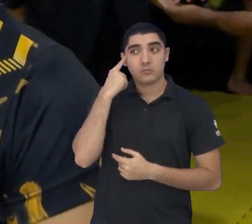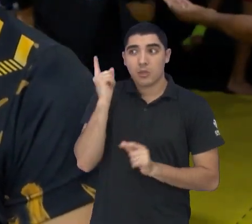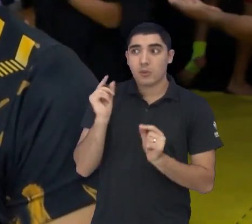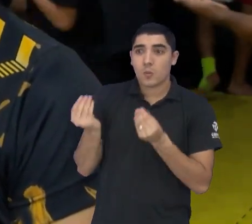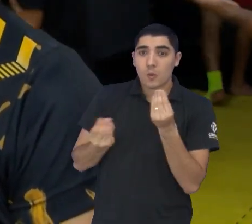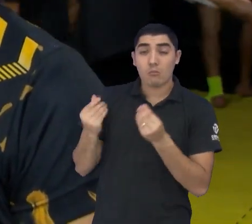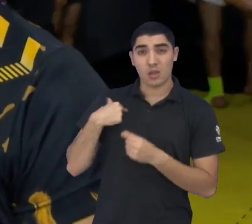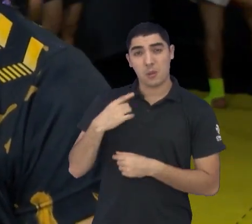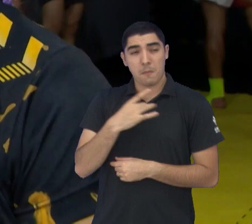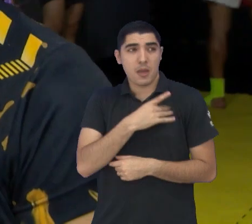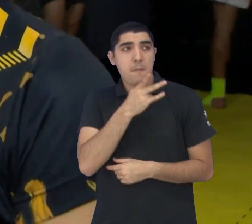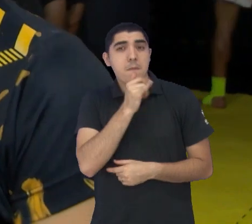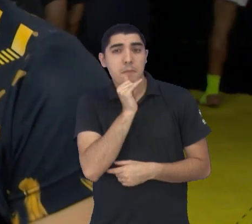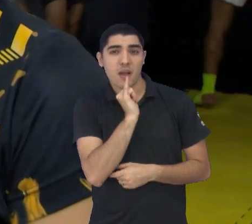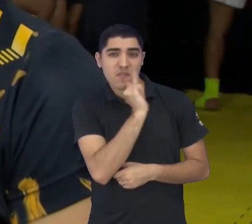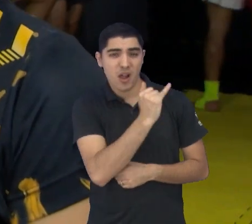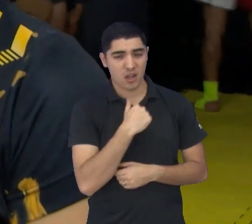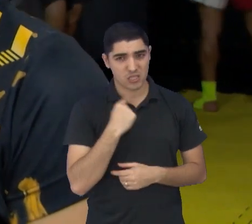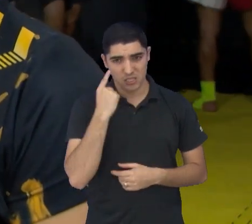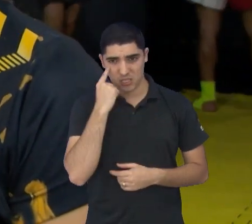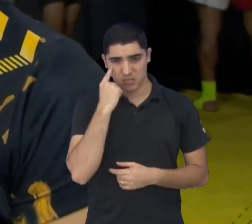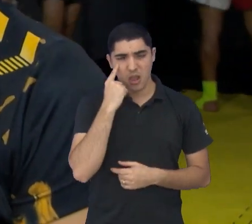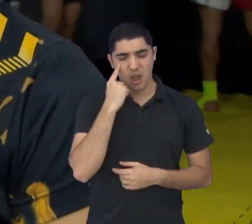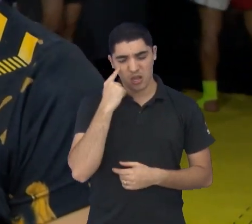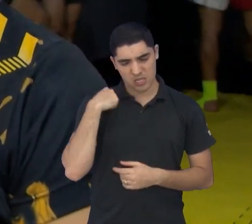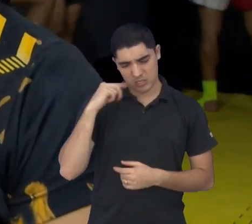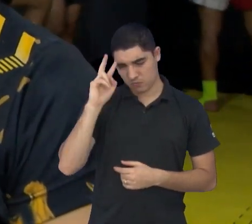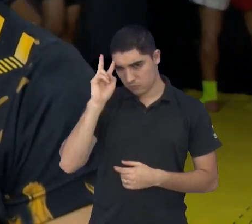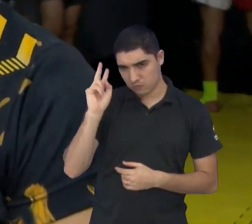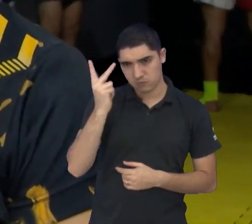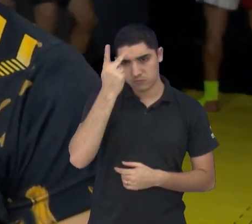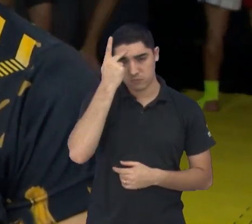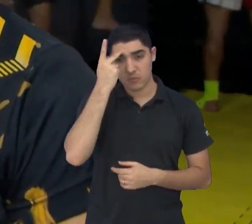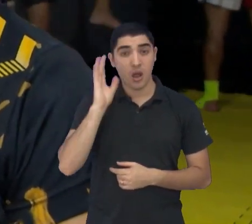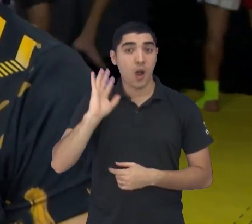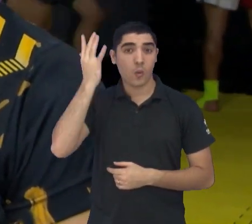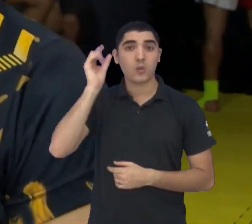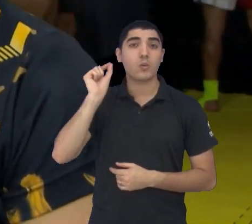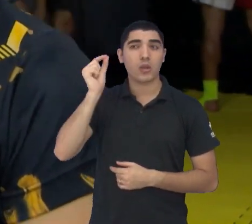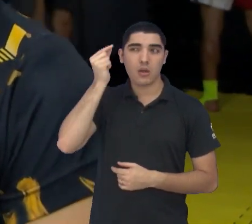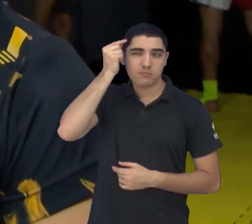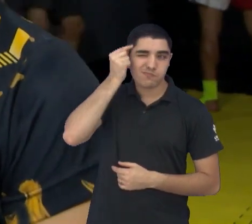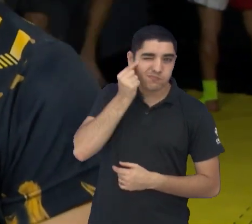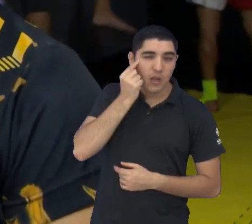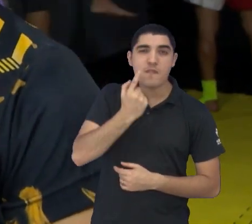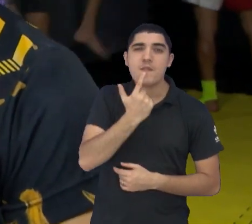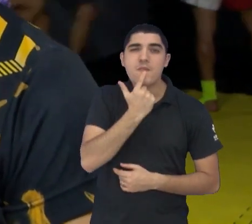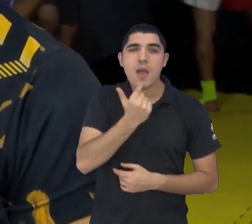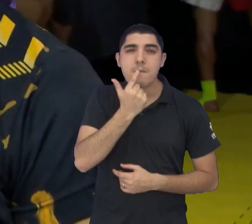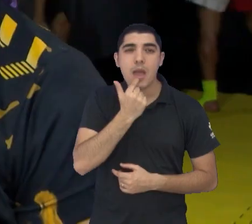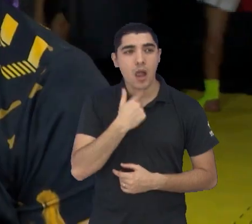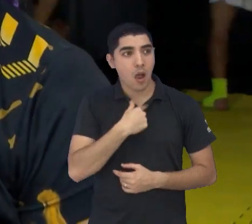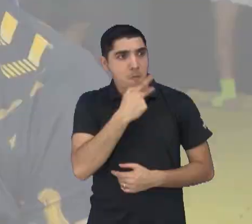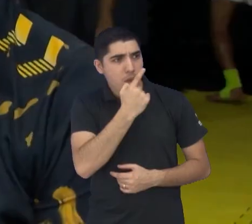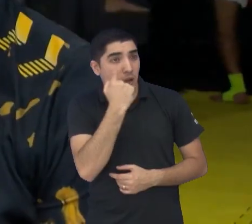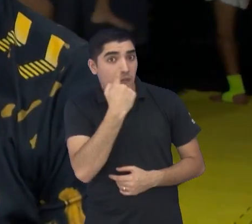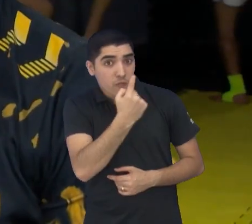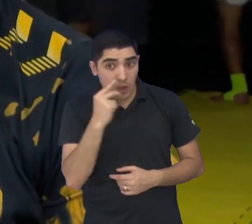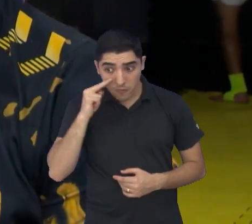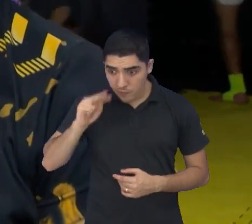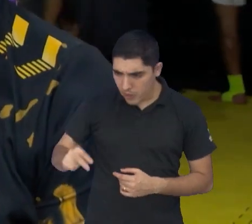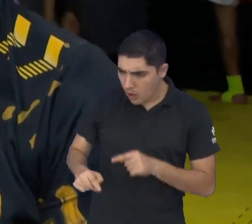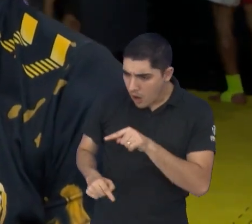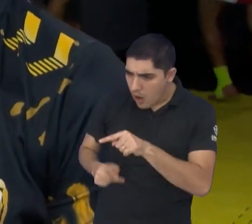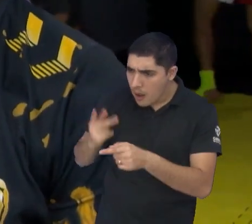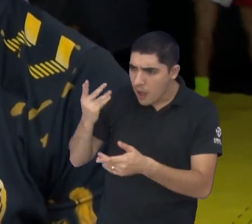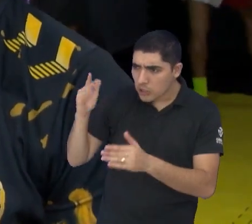e eu tinha medo de falar pro meu pai. Aí teve um dia que eu cheguei em casa, que eu tava com uma marca vermelha na minha cabeça, que aí ele entendeu o eu tava apanhando na escola. E